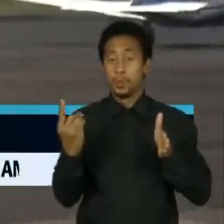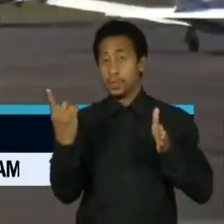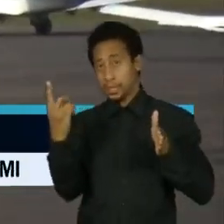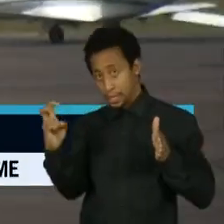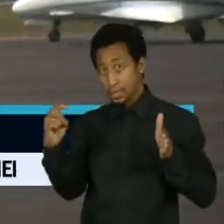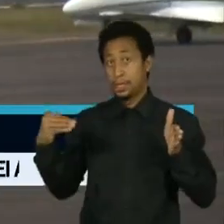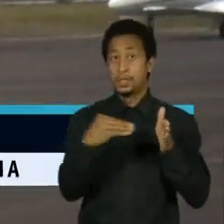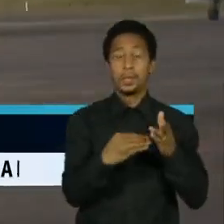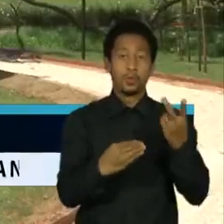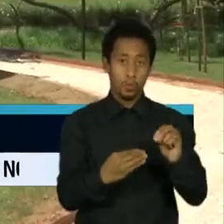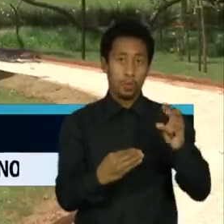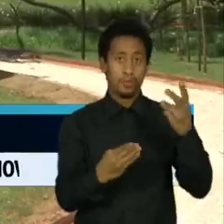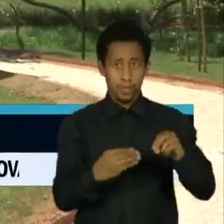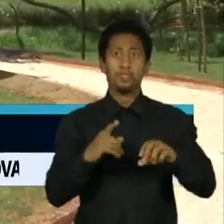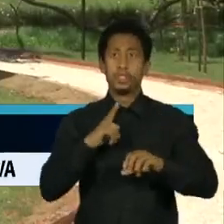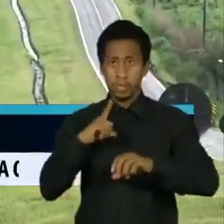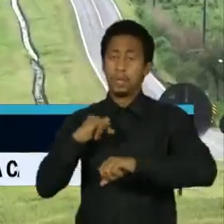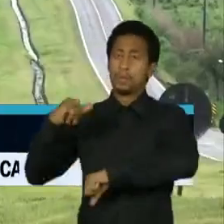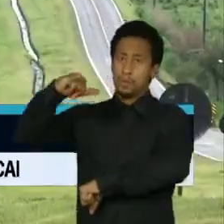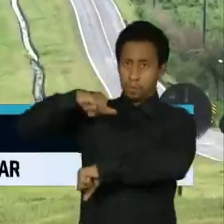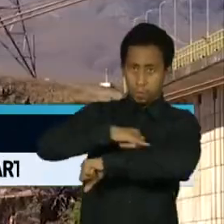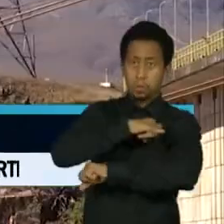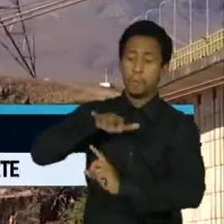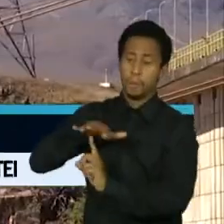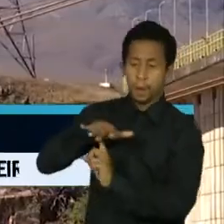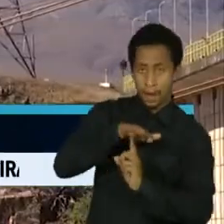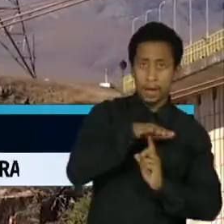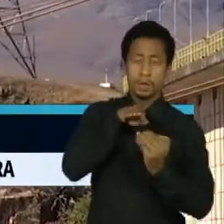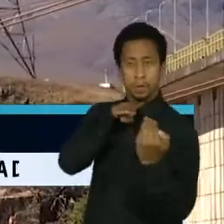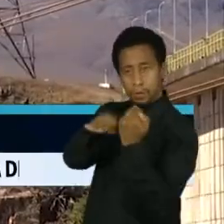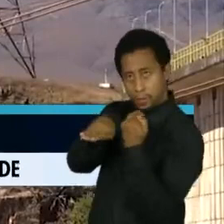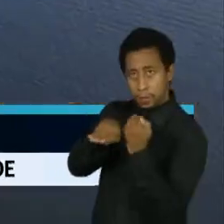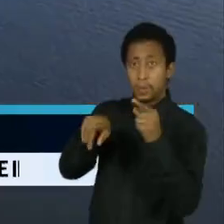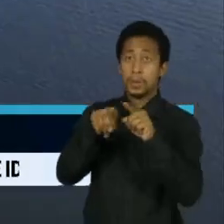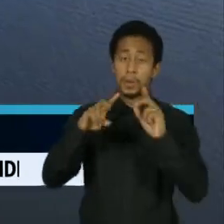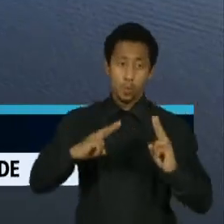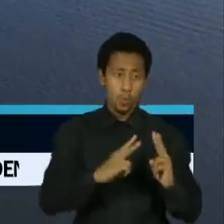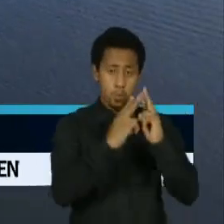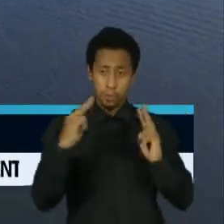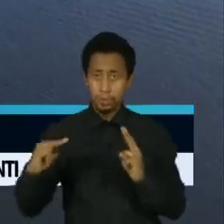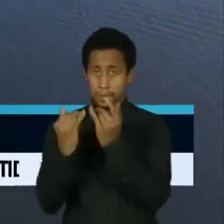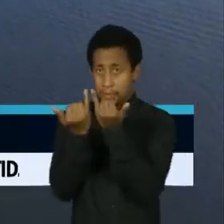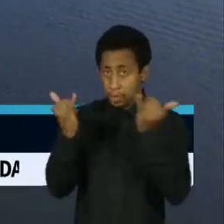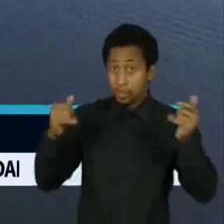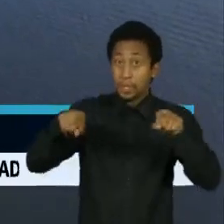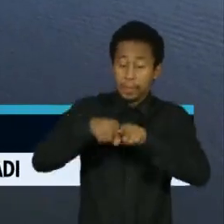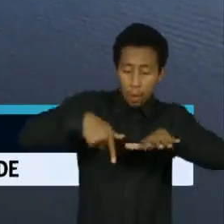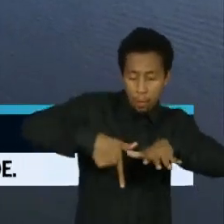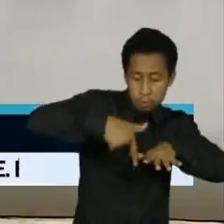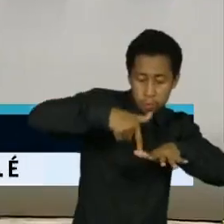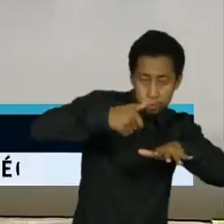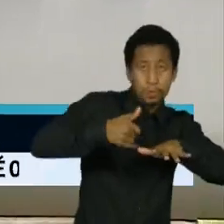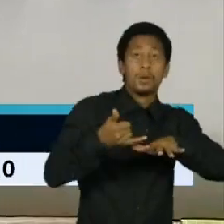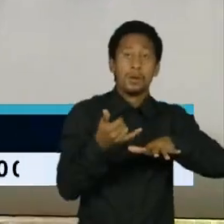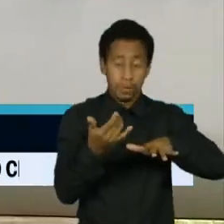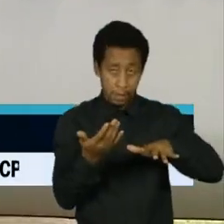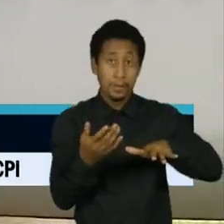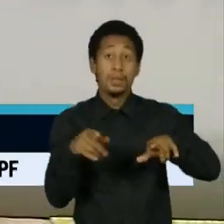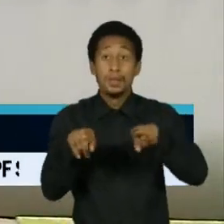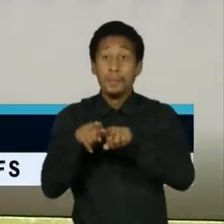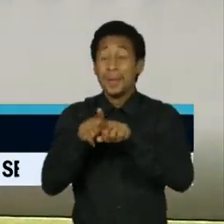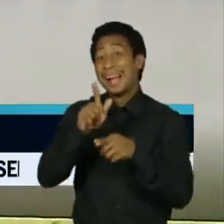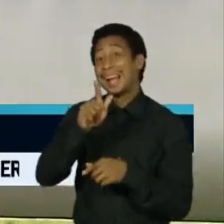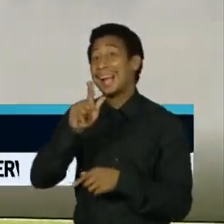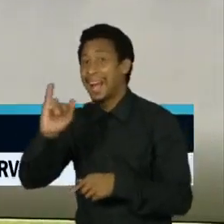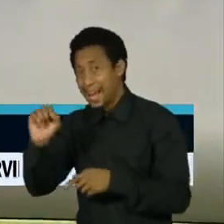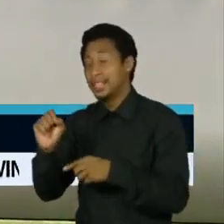concessões de aeroportos, parques, rodovias, transmissão de energia e exploração de petróleo e gás. O fato é